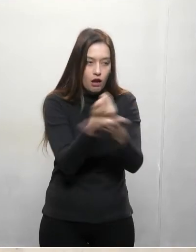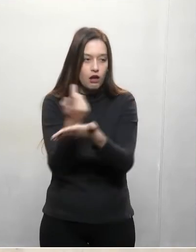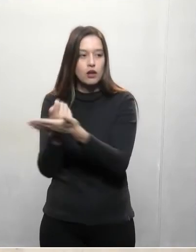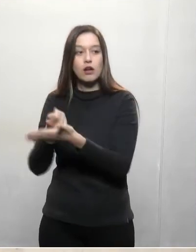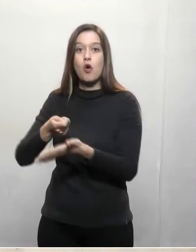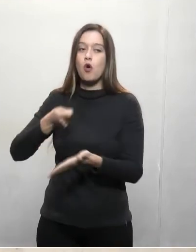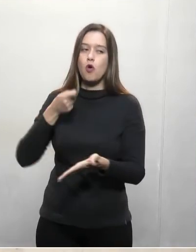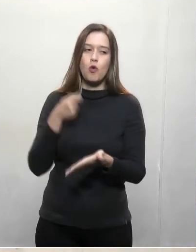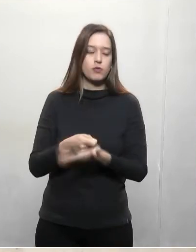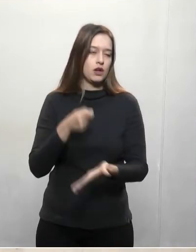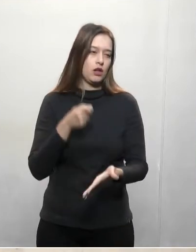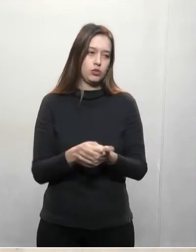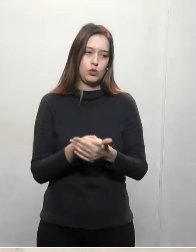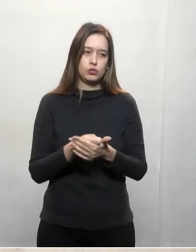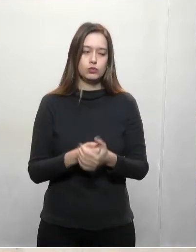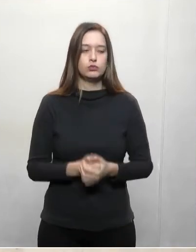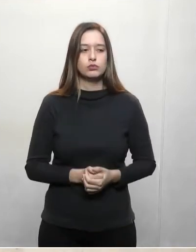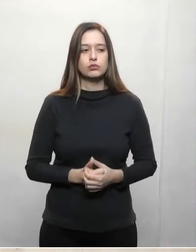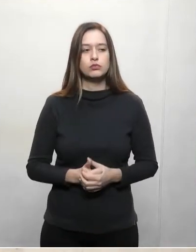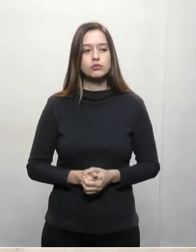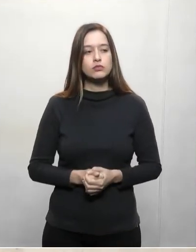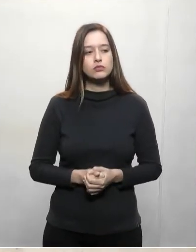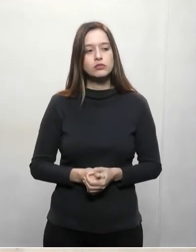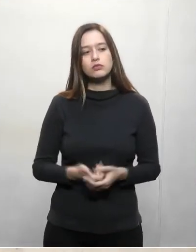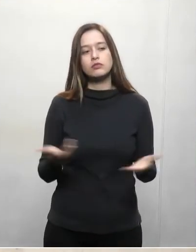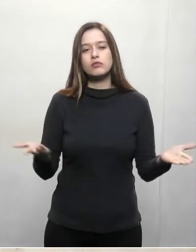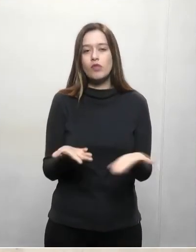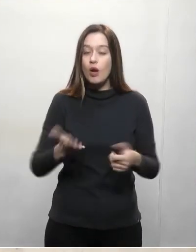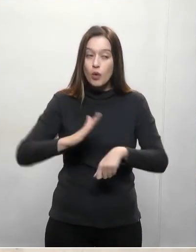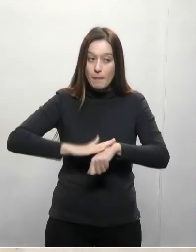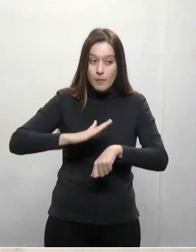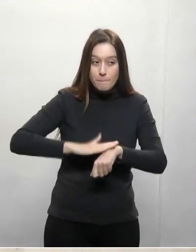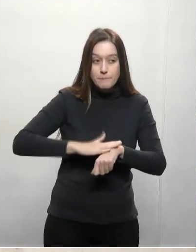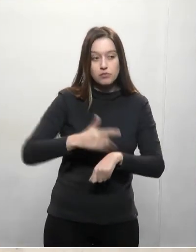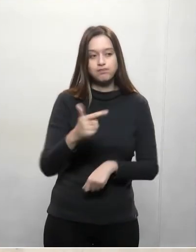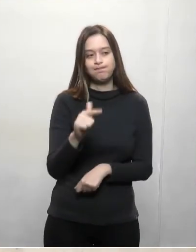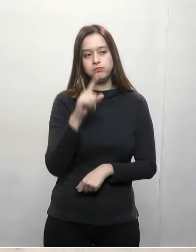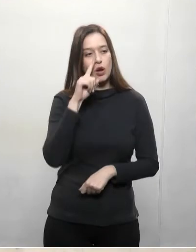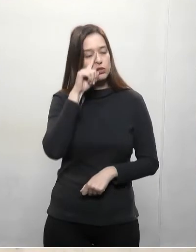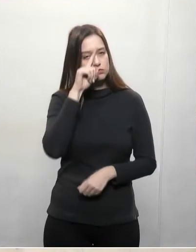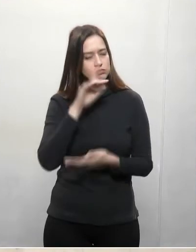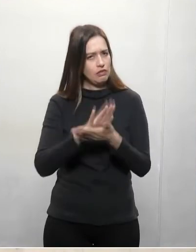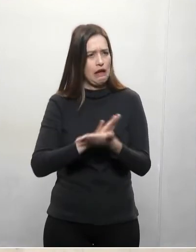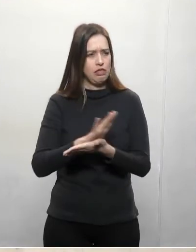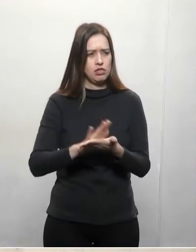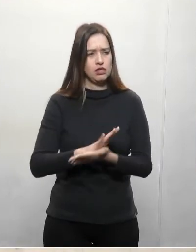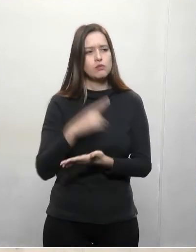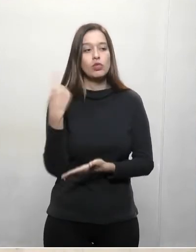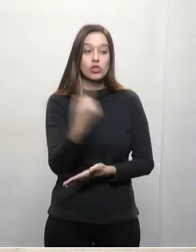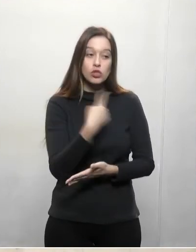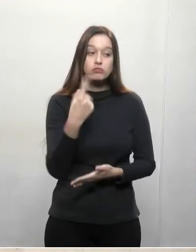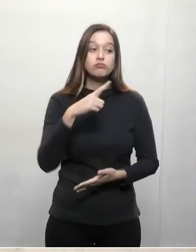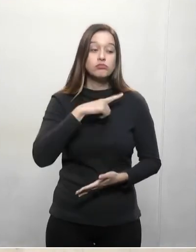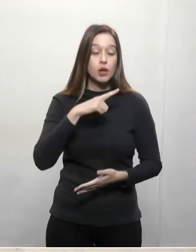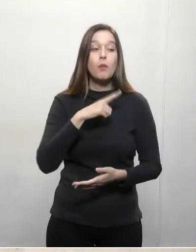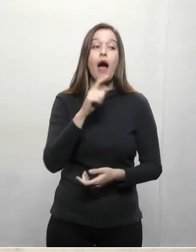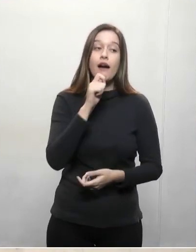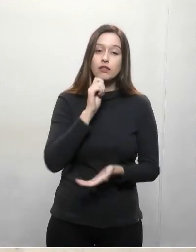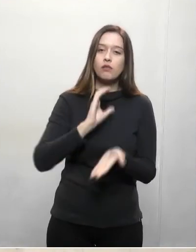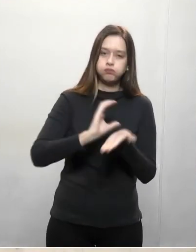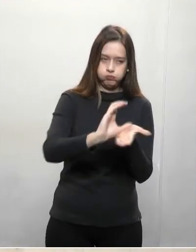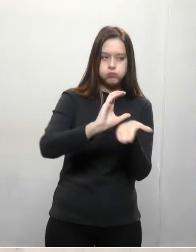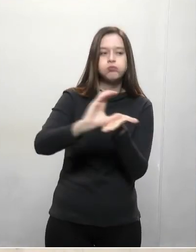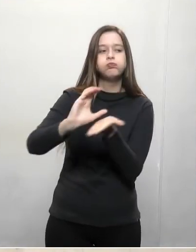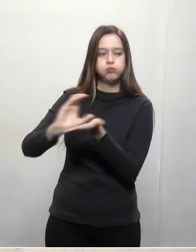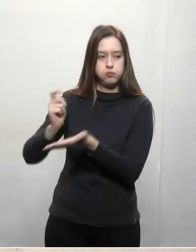Então, nesse momento, não existe esse risco de que haja a falta de recursos para o pagamento aos servidores ao longo